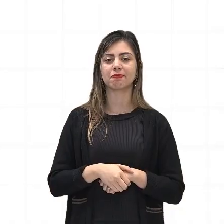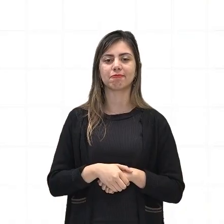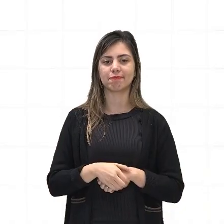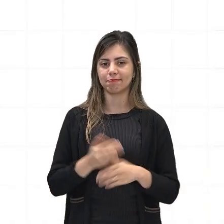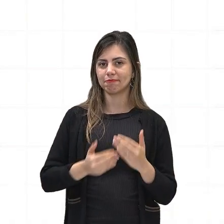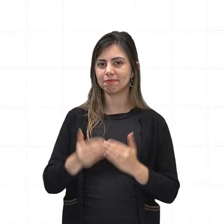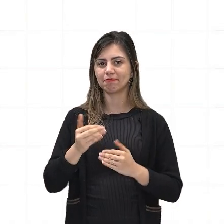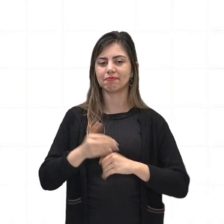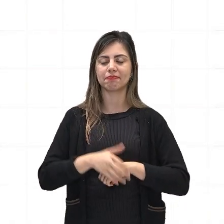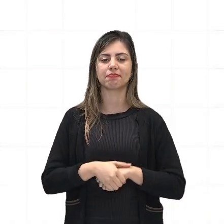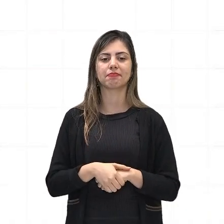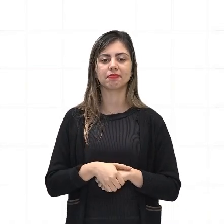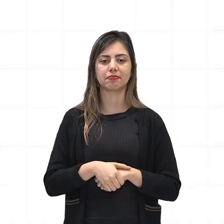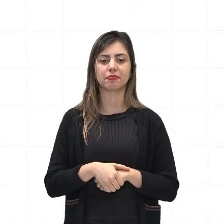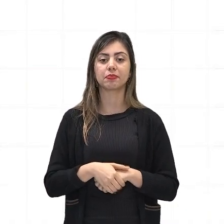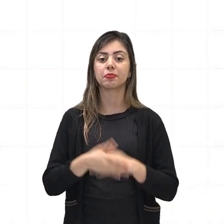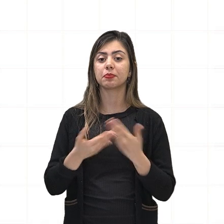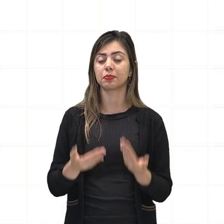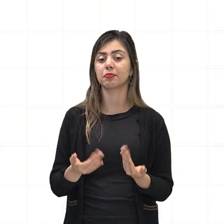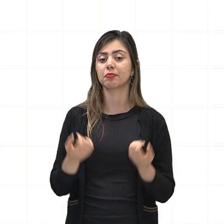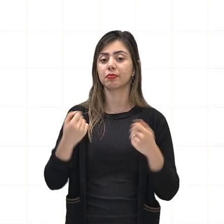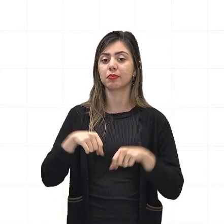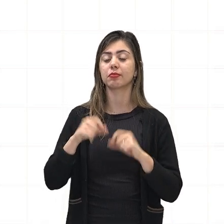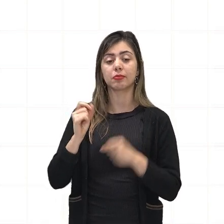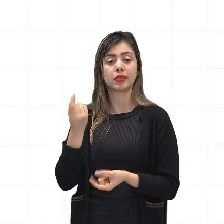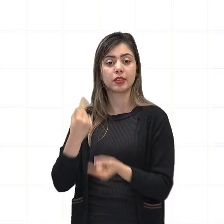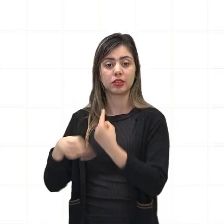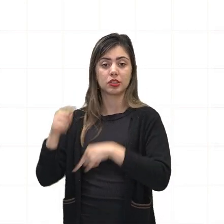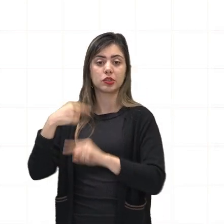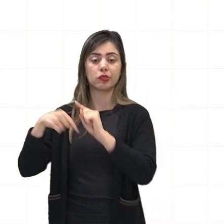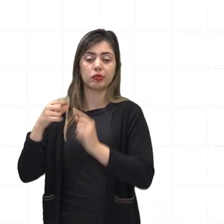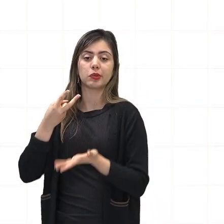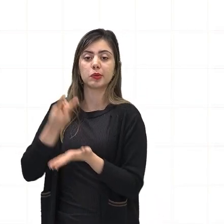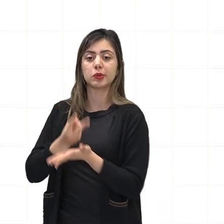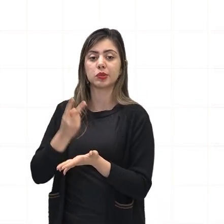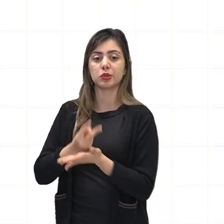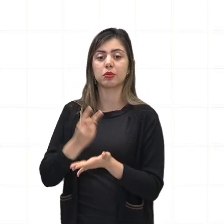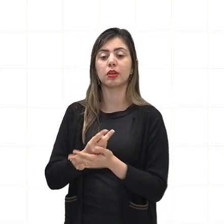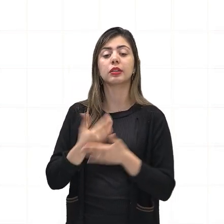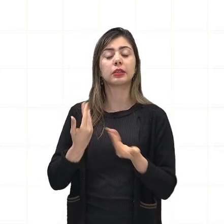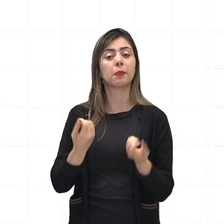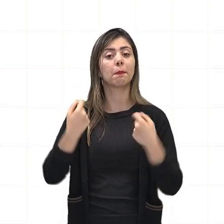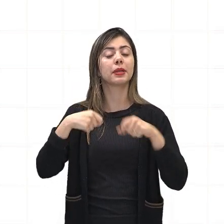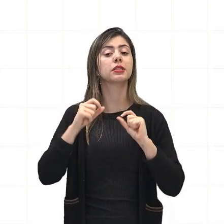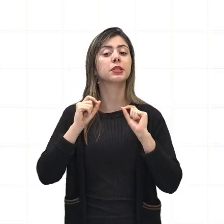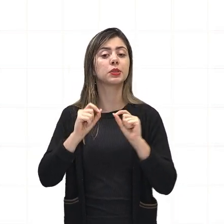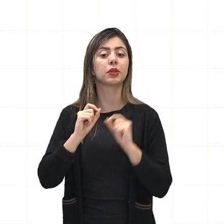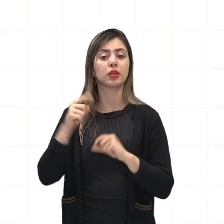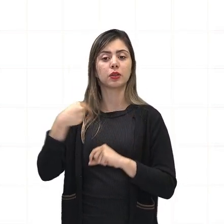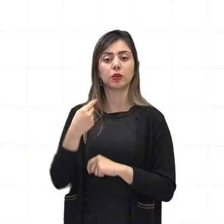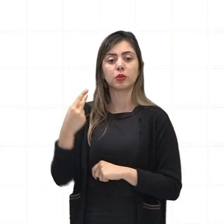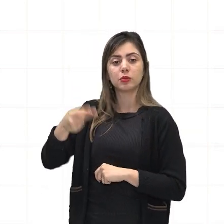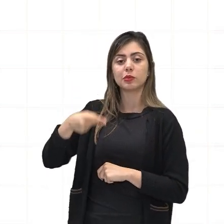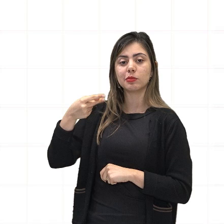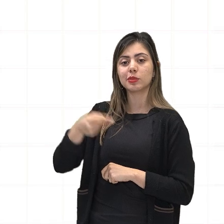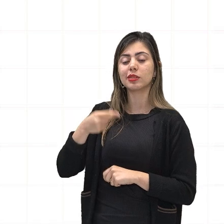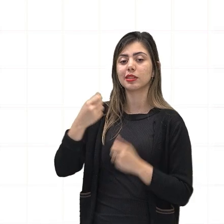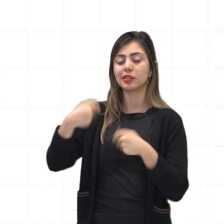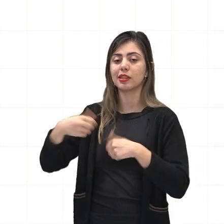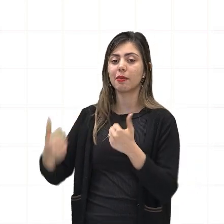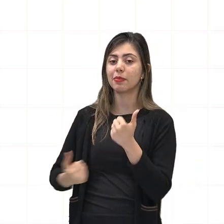Ok? Continuando. Para garantir seu plano de desenvolvimento e bem-estar, é necessário o fortalecimento das políticas